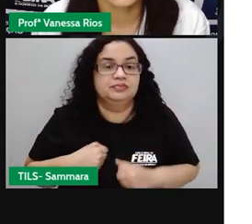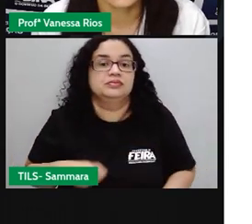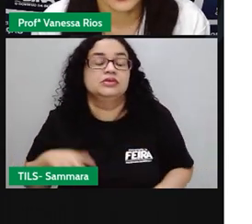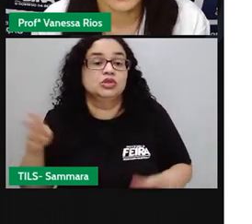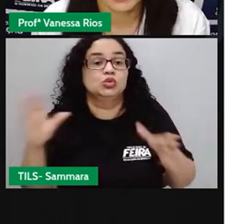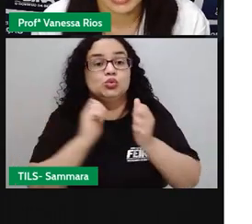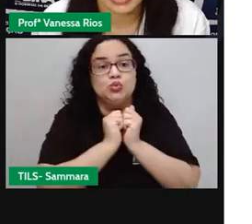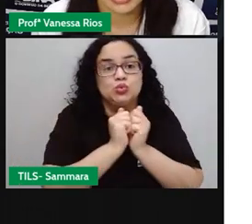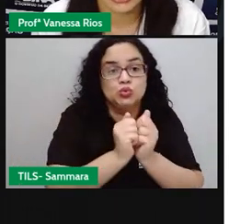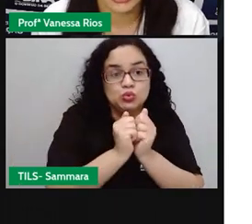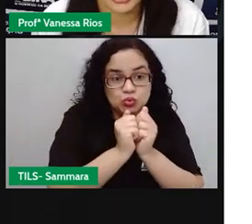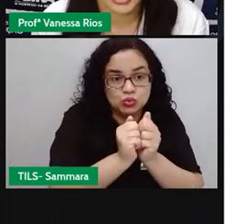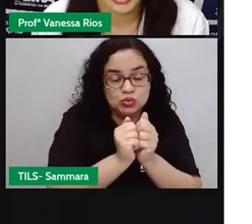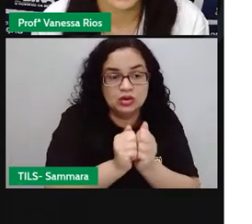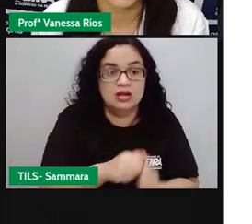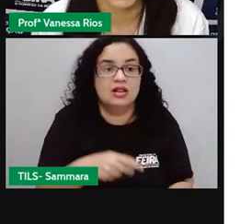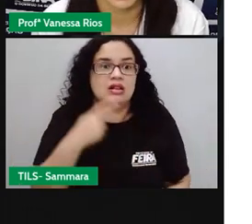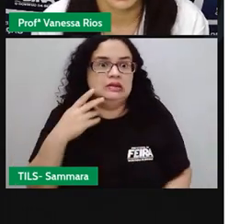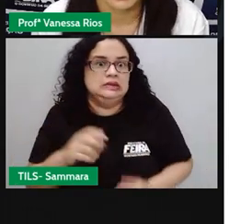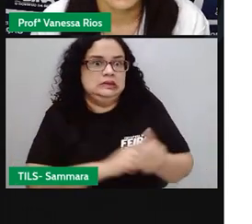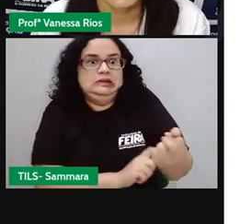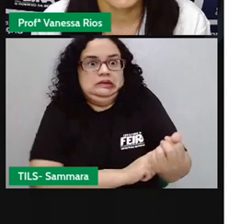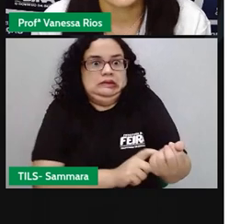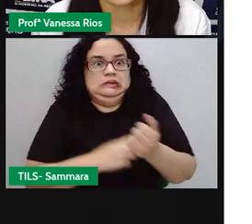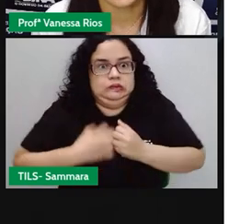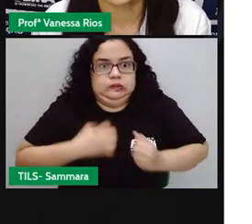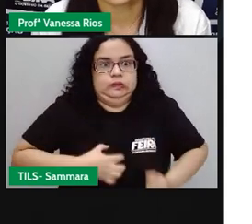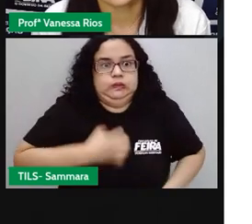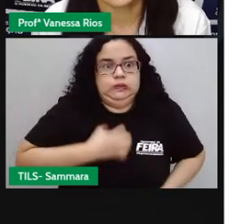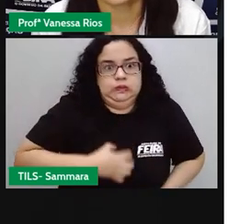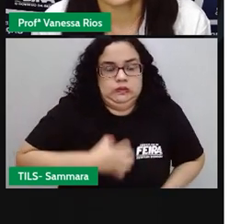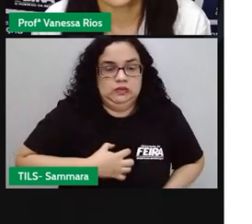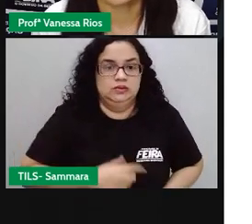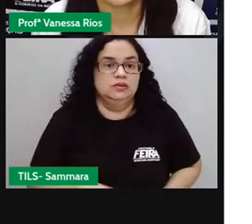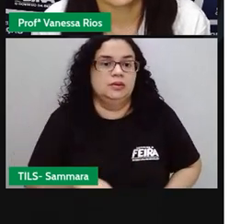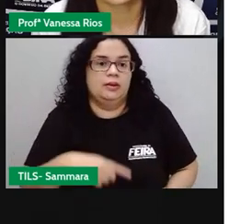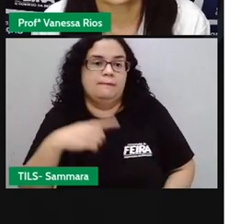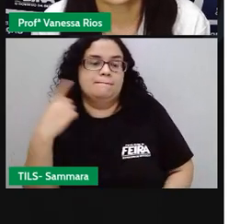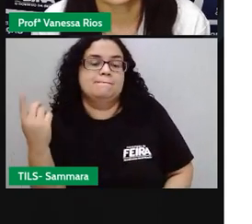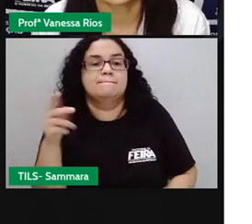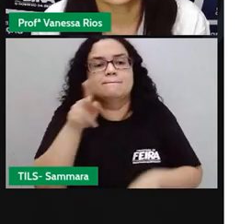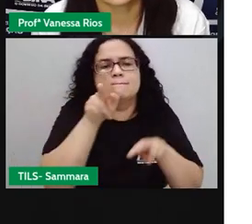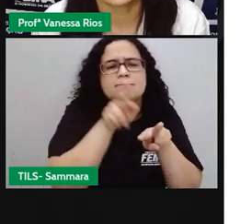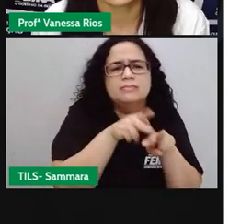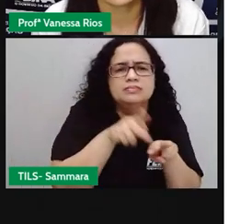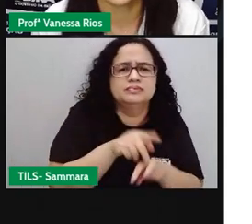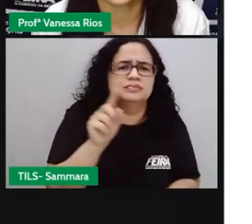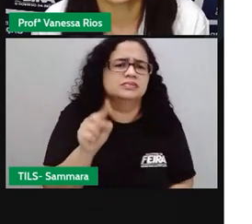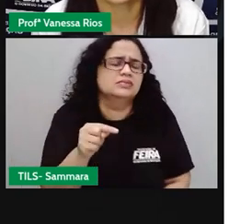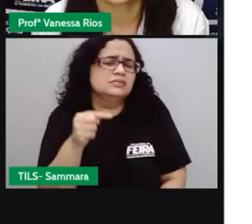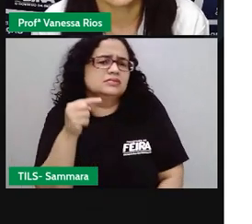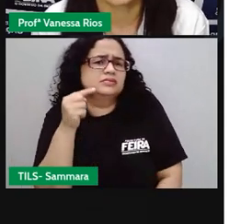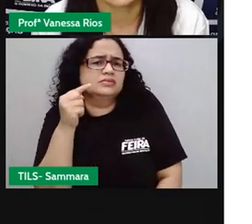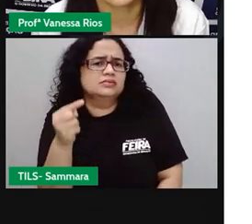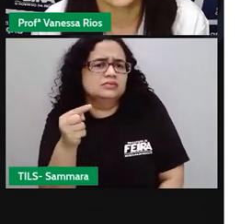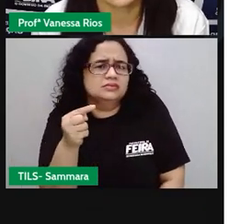ela, junto a mim, de raiva. Mas, aí, a minha perna, que,